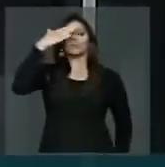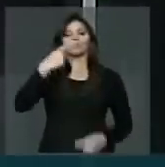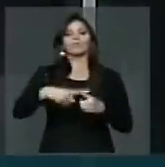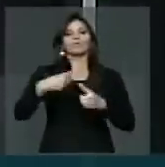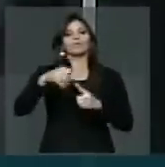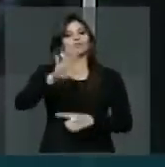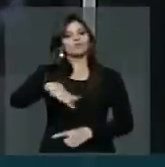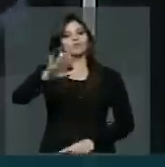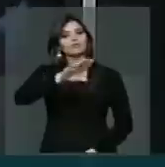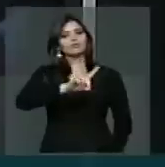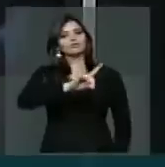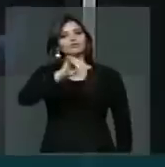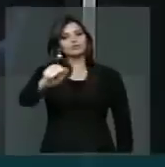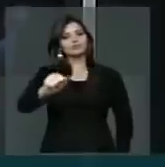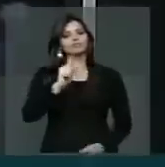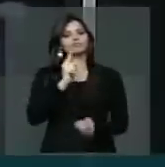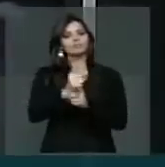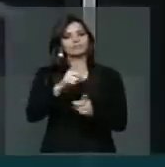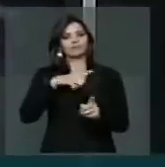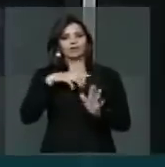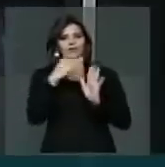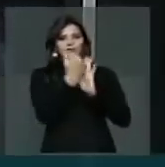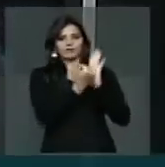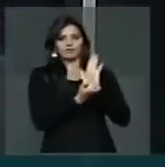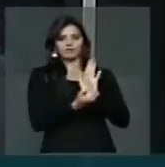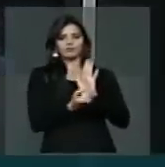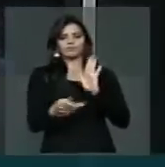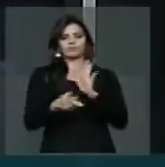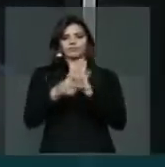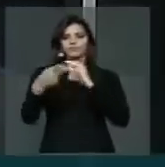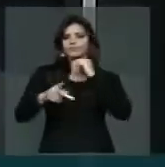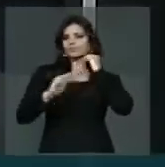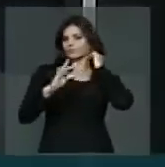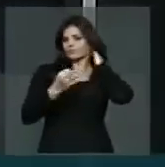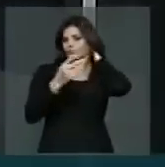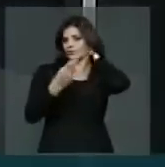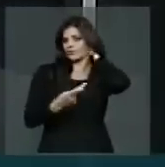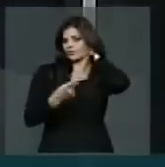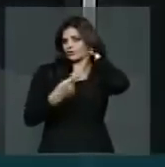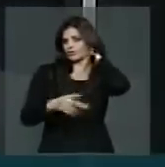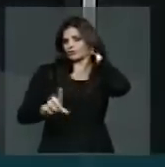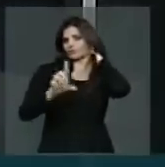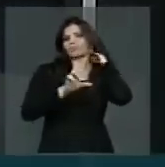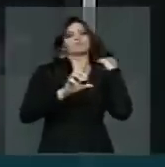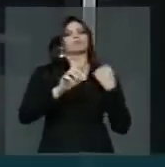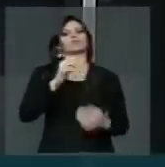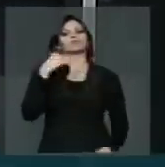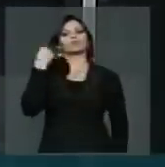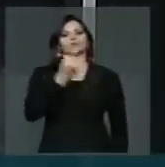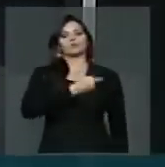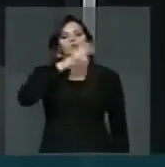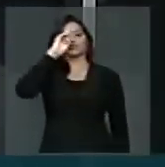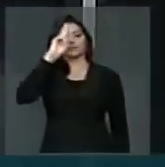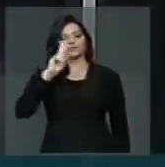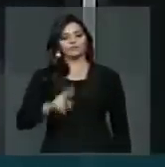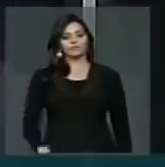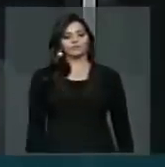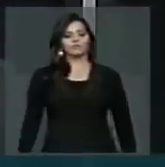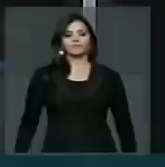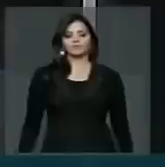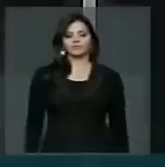se encontra-se nos anais desta Casa, no projeto de lei de nossa autoria